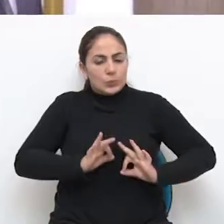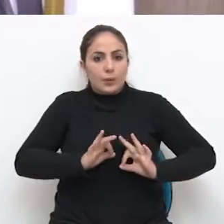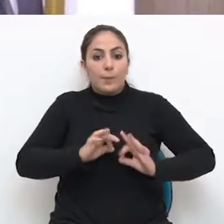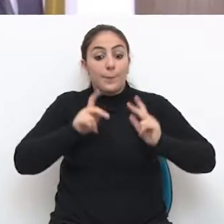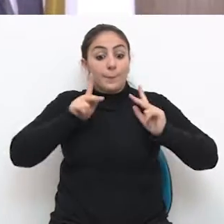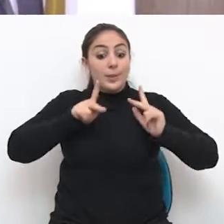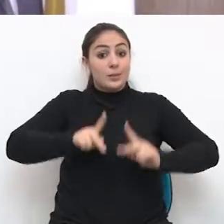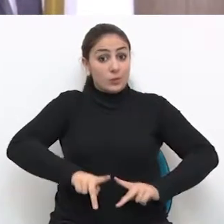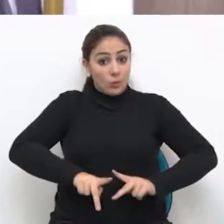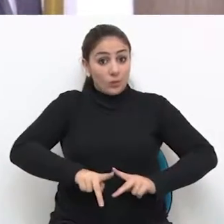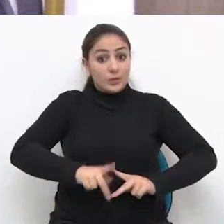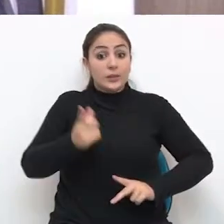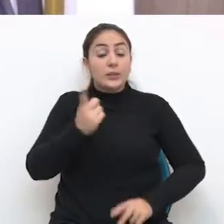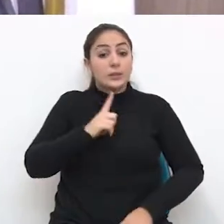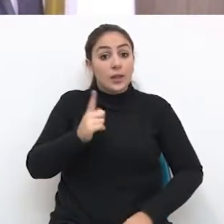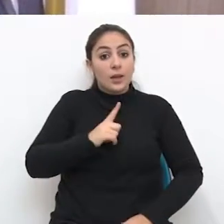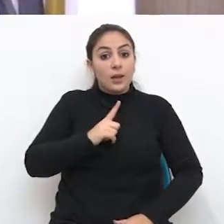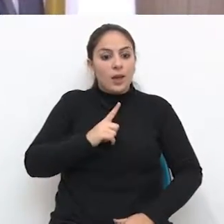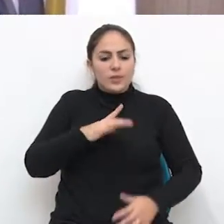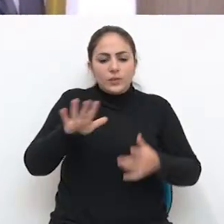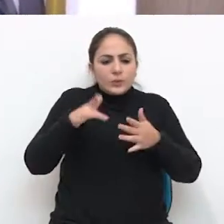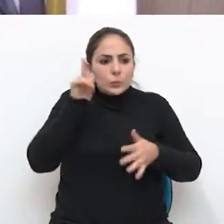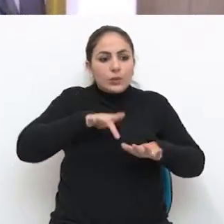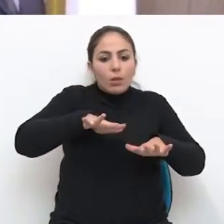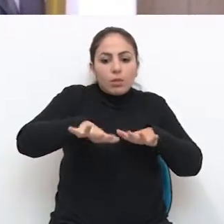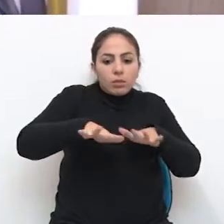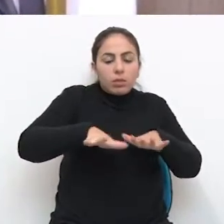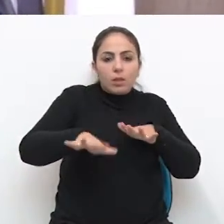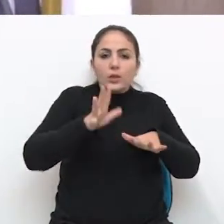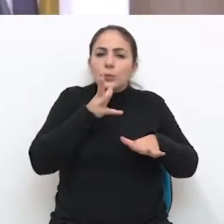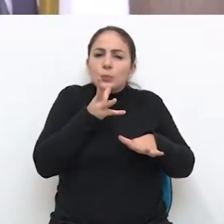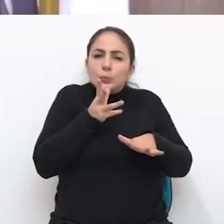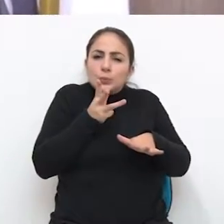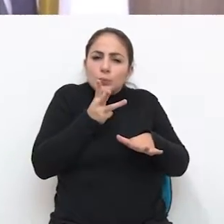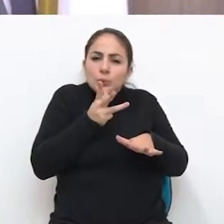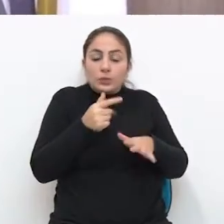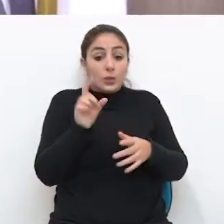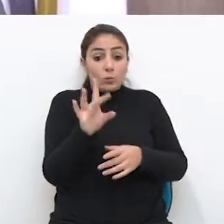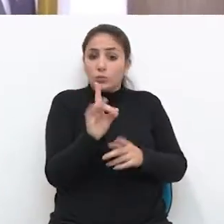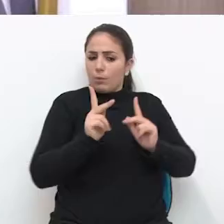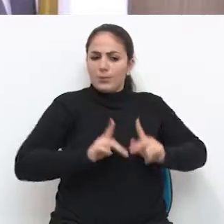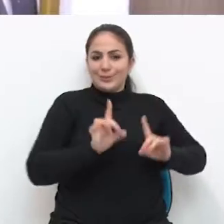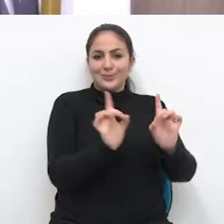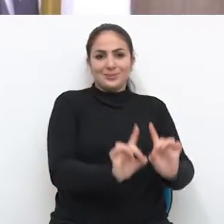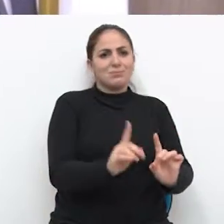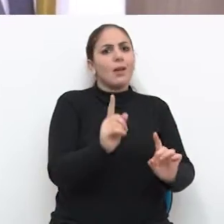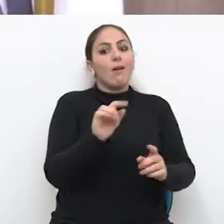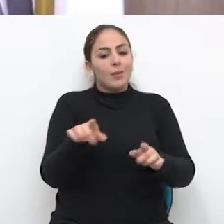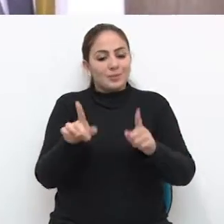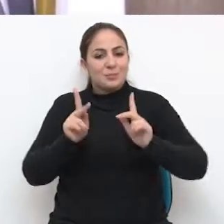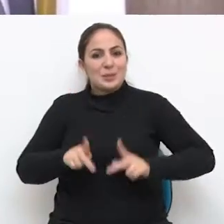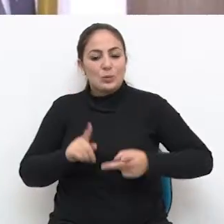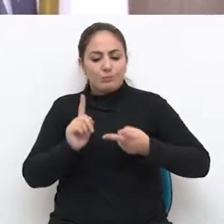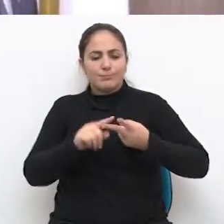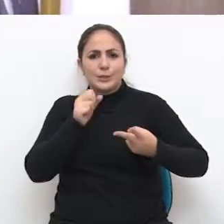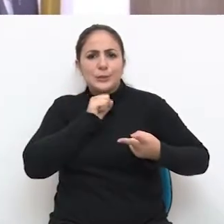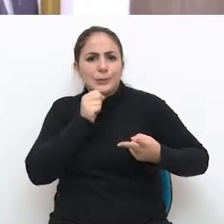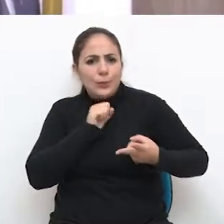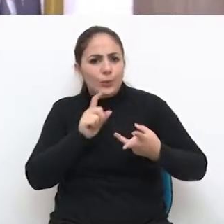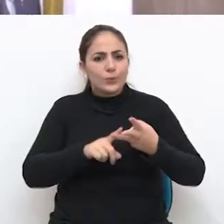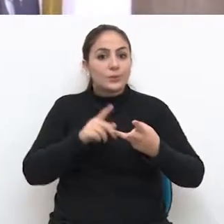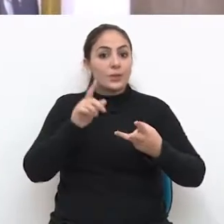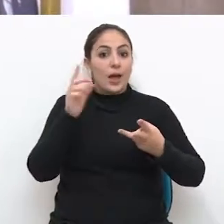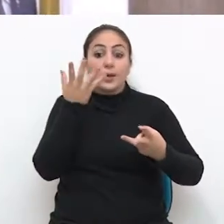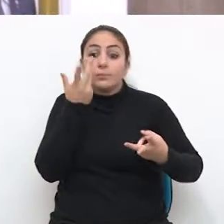para as pessoas que têm mobilidade reduzida, não são só as pessoas com deficiência, o idoso, a criança,